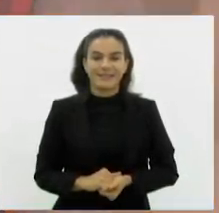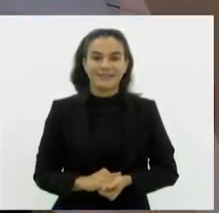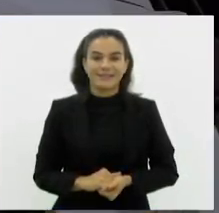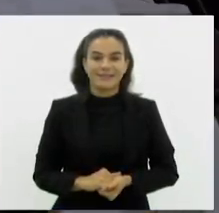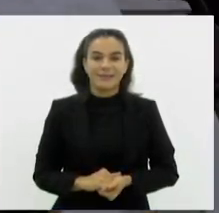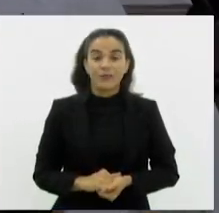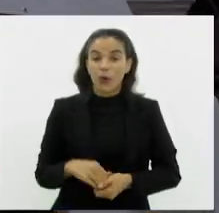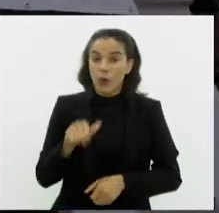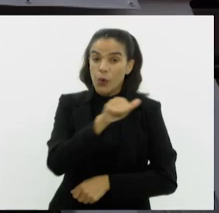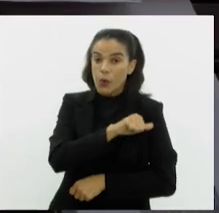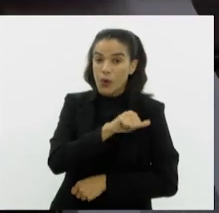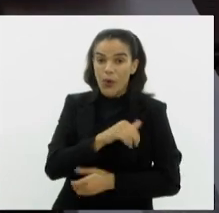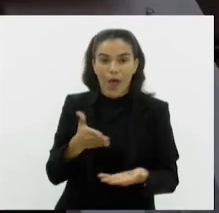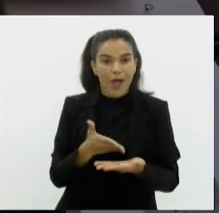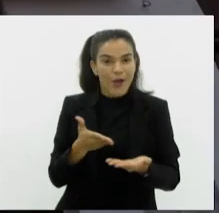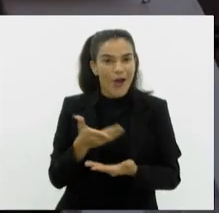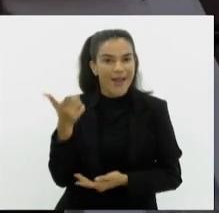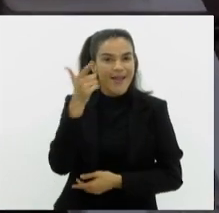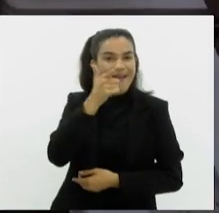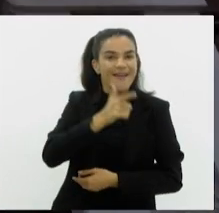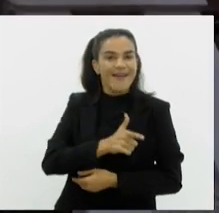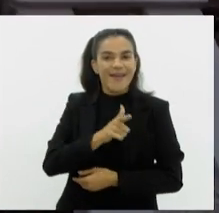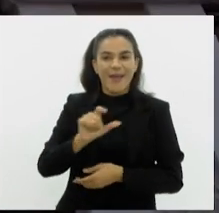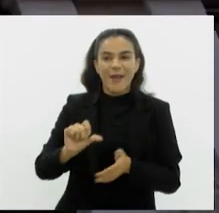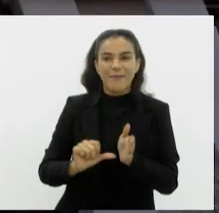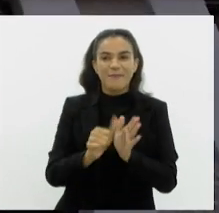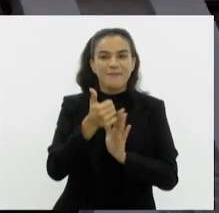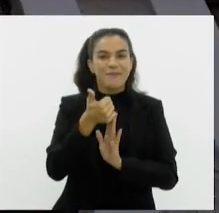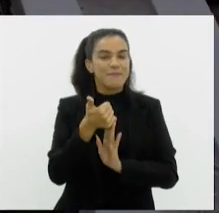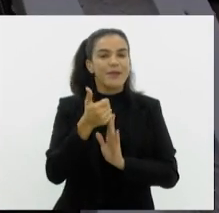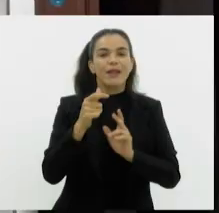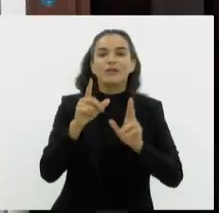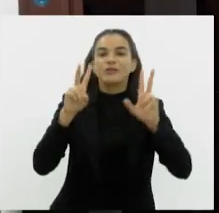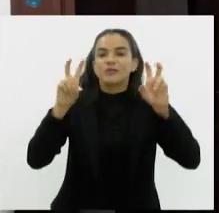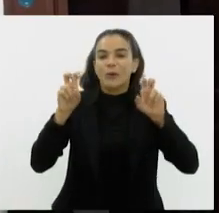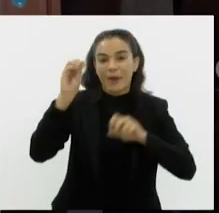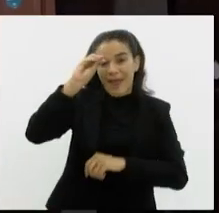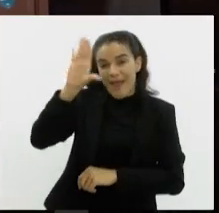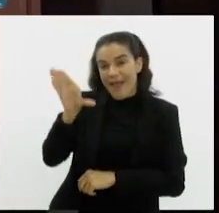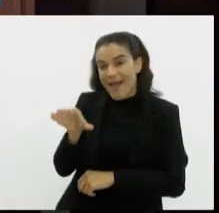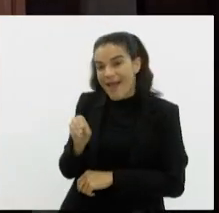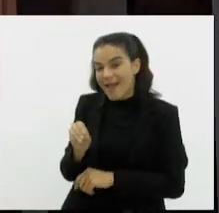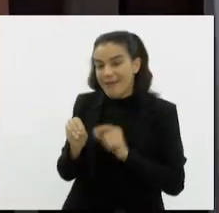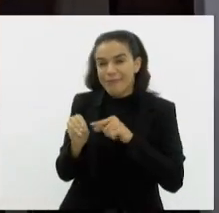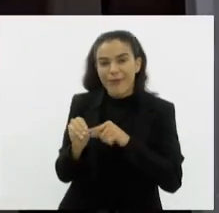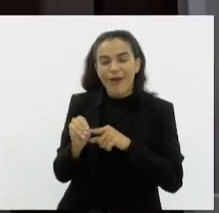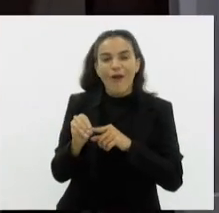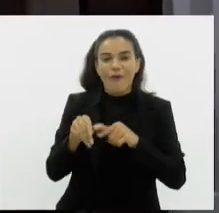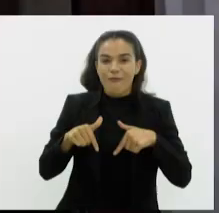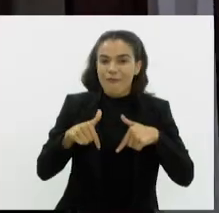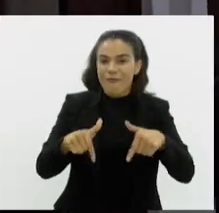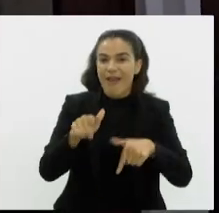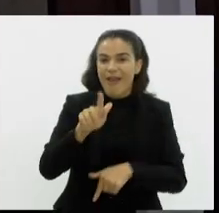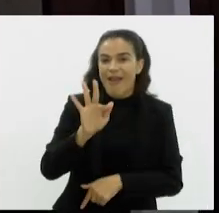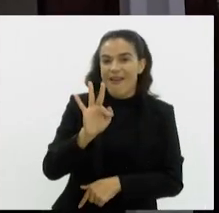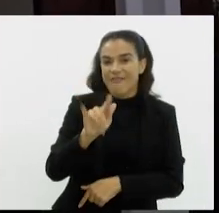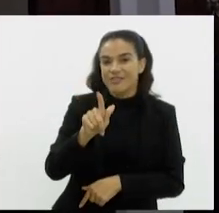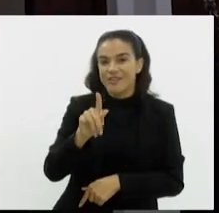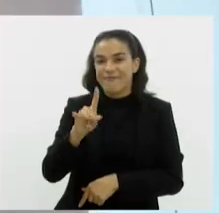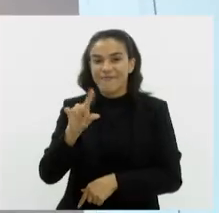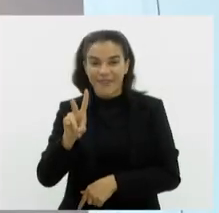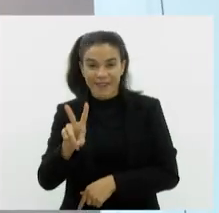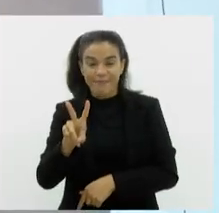O Rio acaba de ganhar sua primeira Cátedra sobre a Pequena África, uma iniciativa da Fundação Getúlio Vargas com apoio da